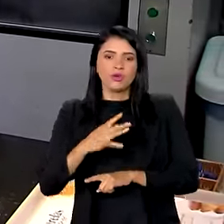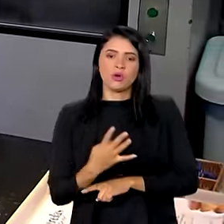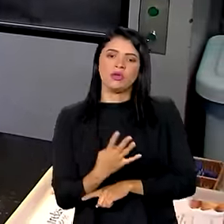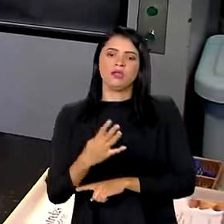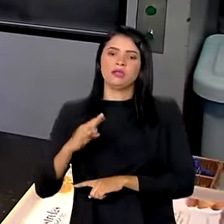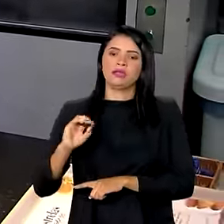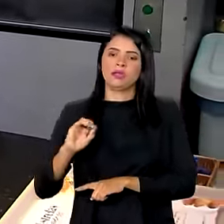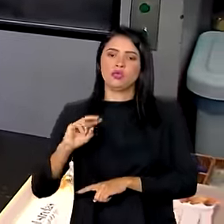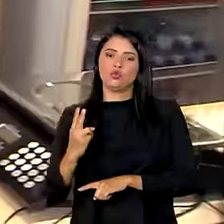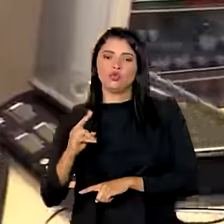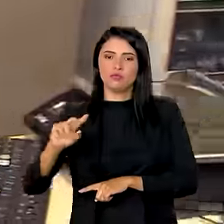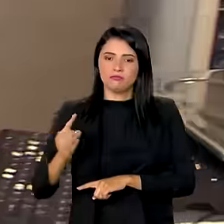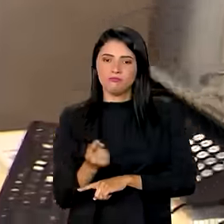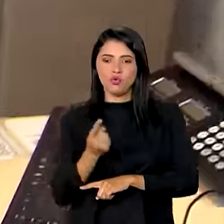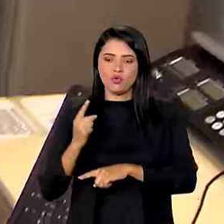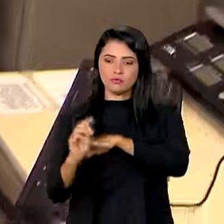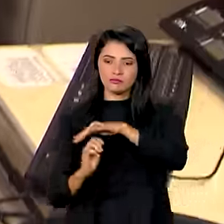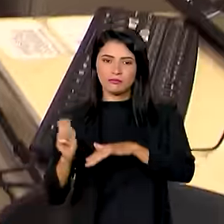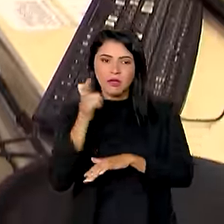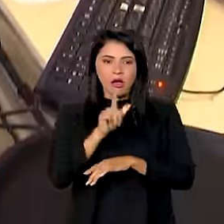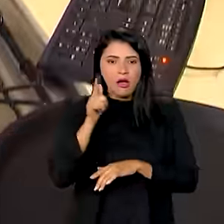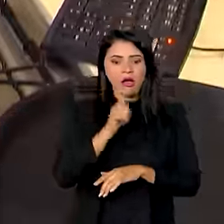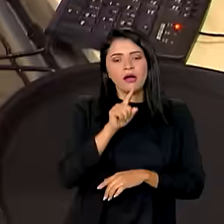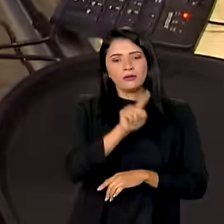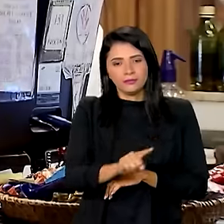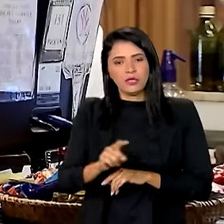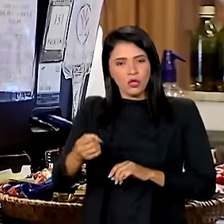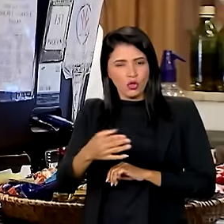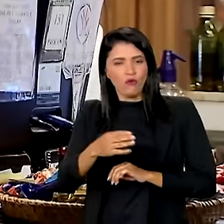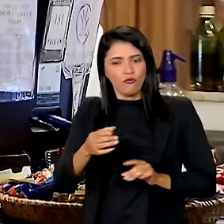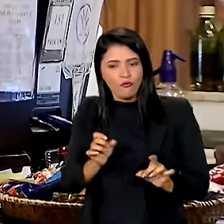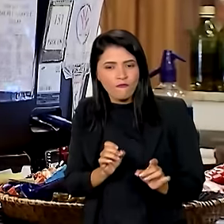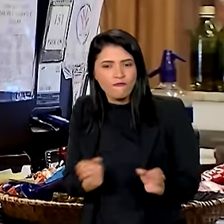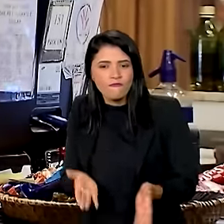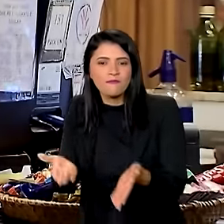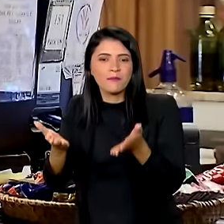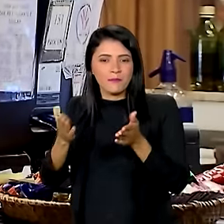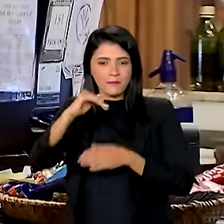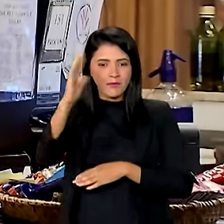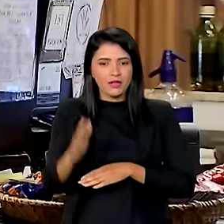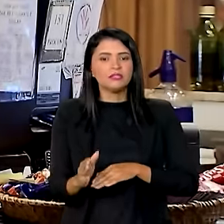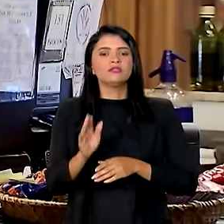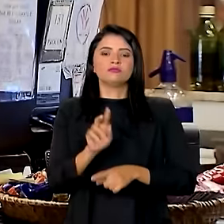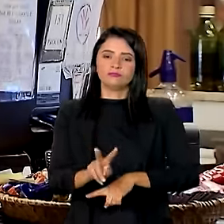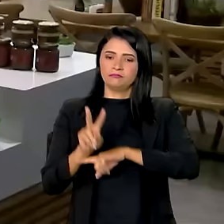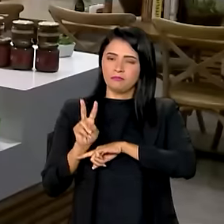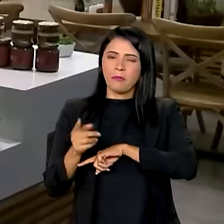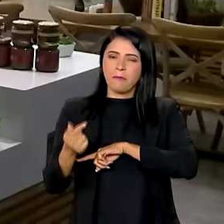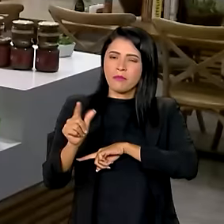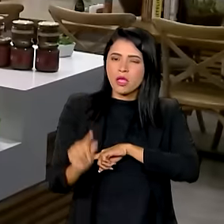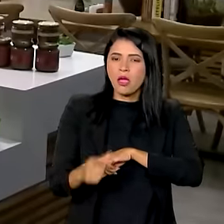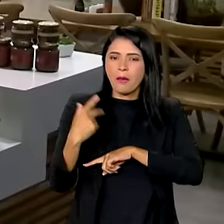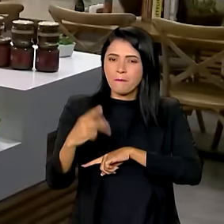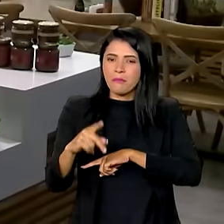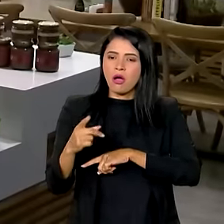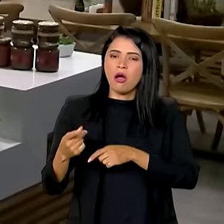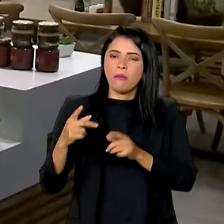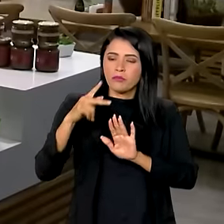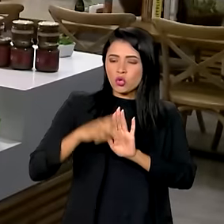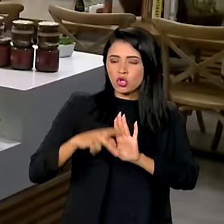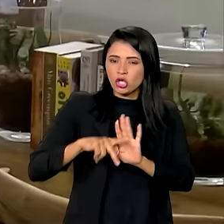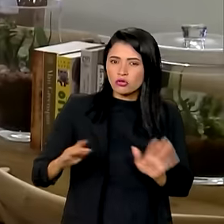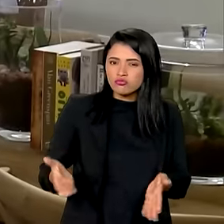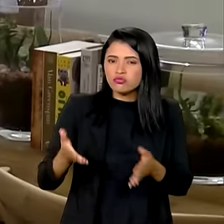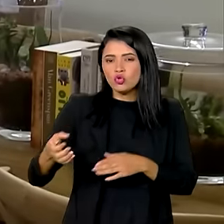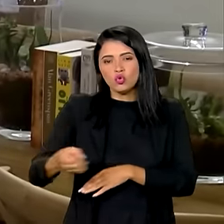empresas. E o Nova Indústria Brasil oferta crédito mais baixo para projetos de inovação. Outras medidas de